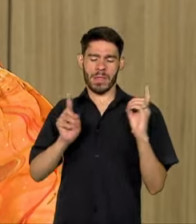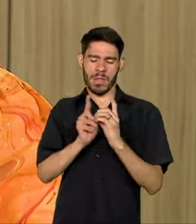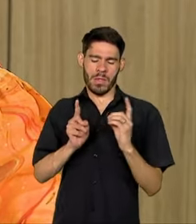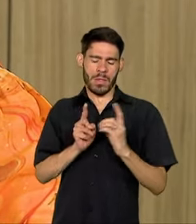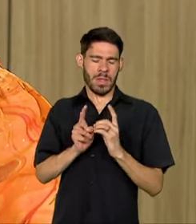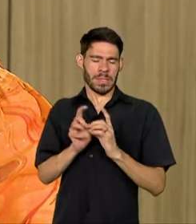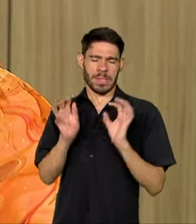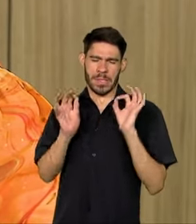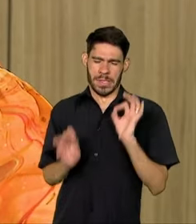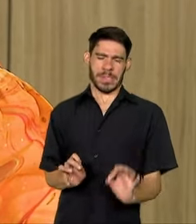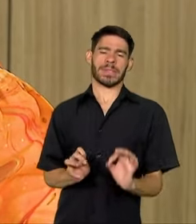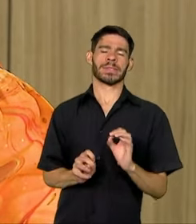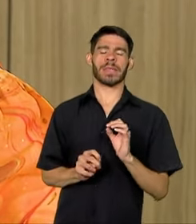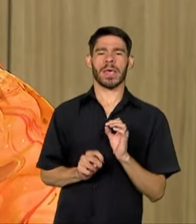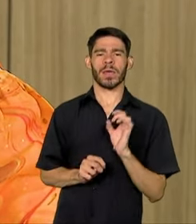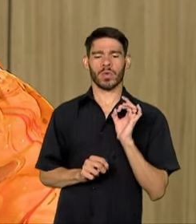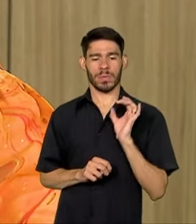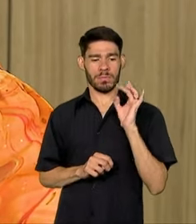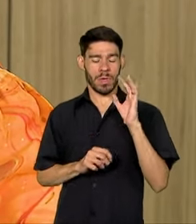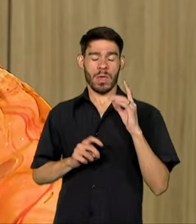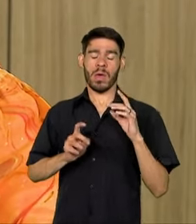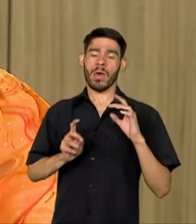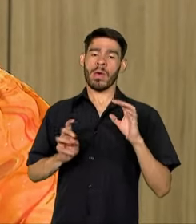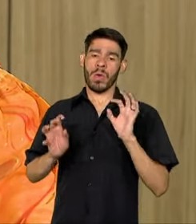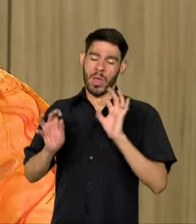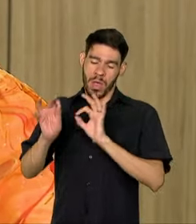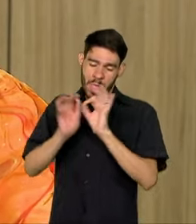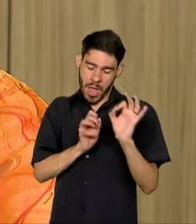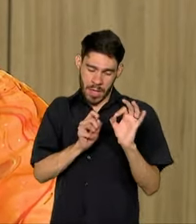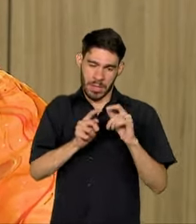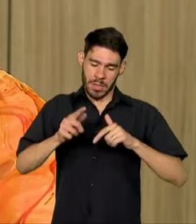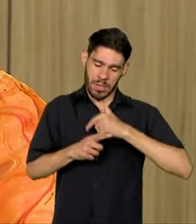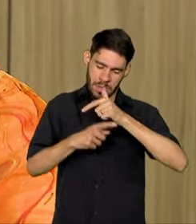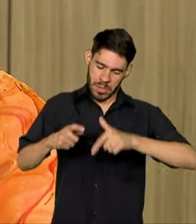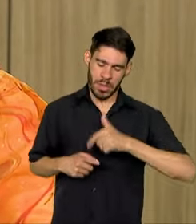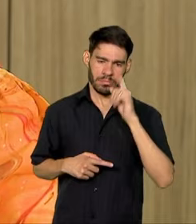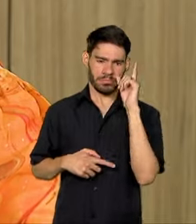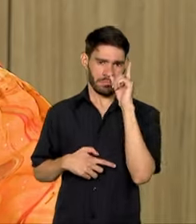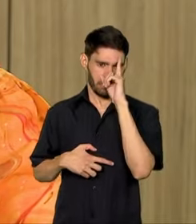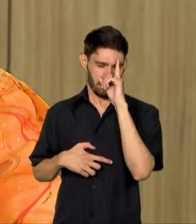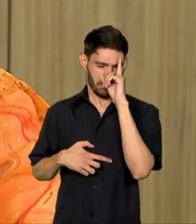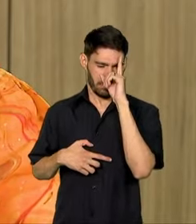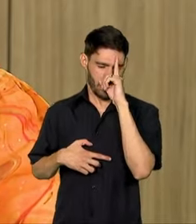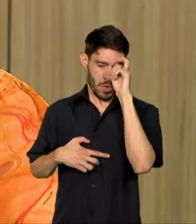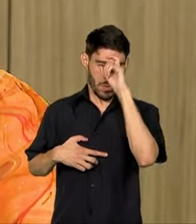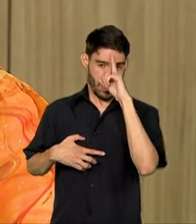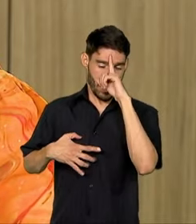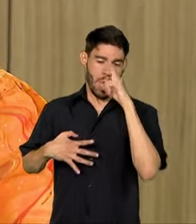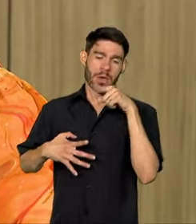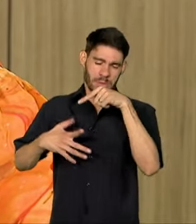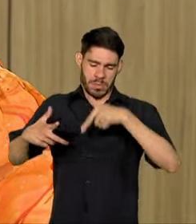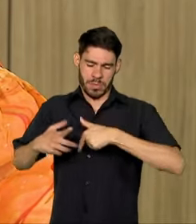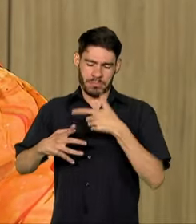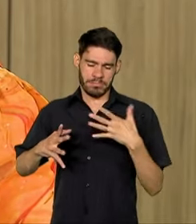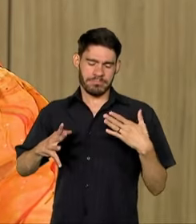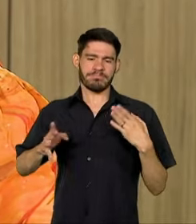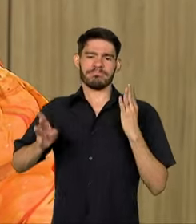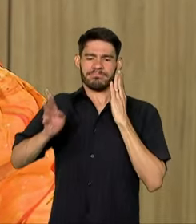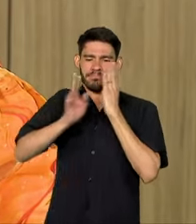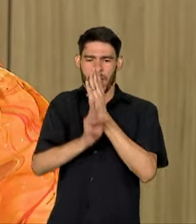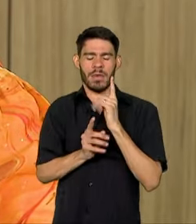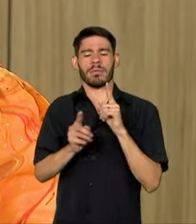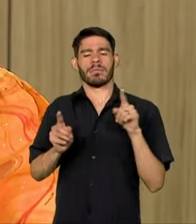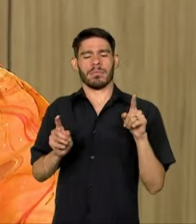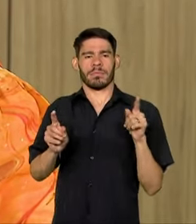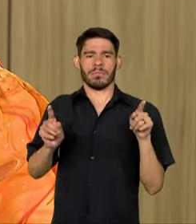mais complexo, da atenção hospitalar. Então, o nosso trabalho foi nesse sentido e de reconstruir também o